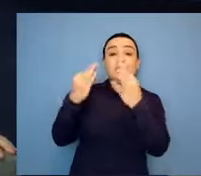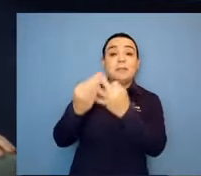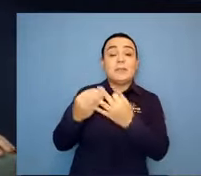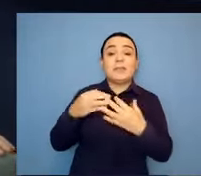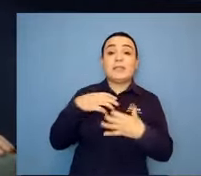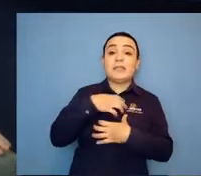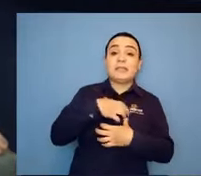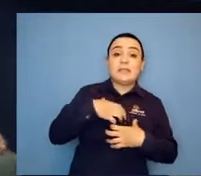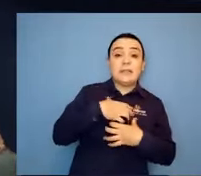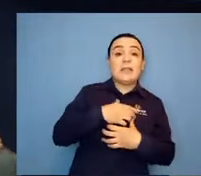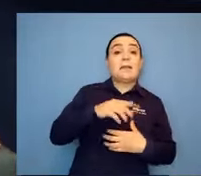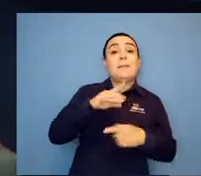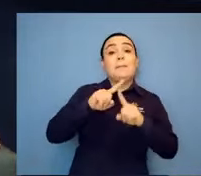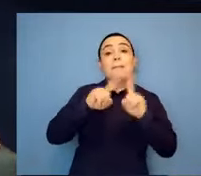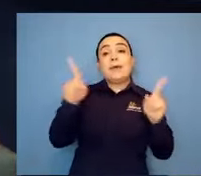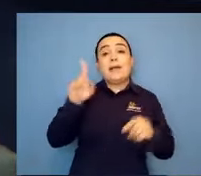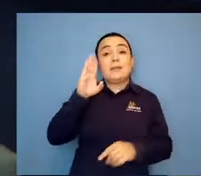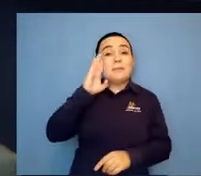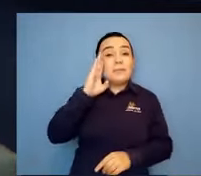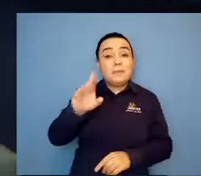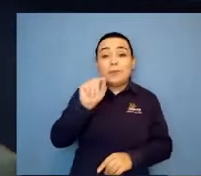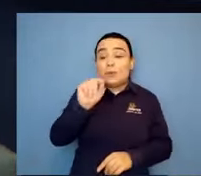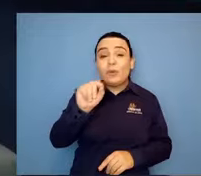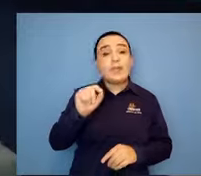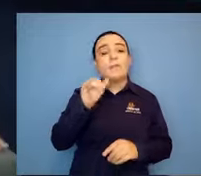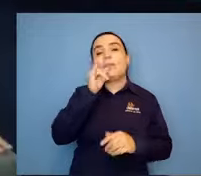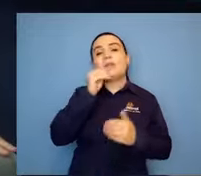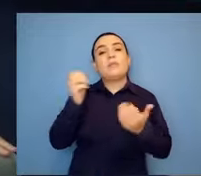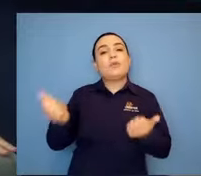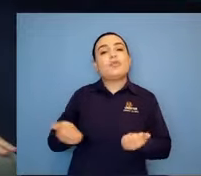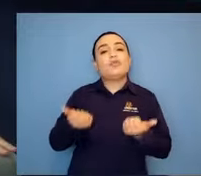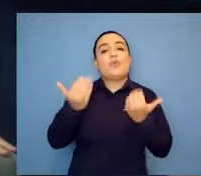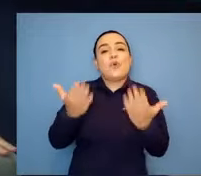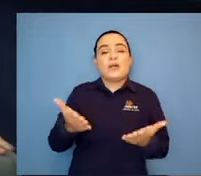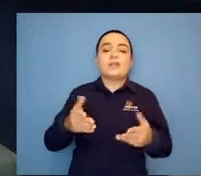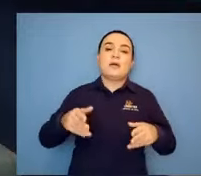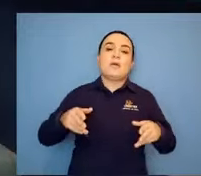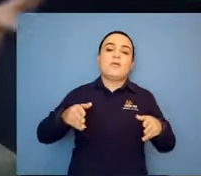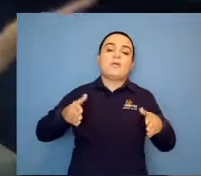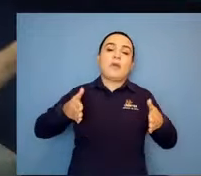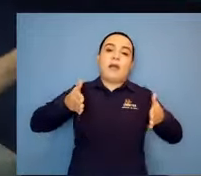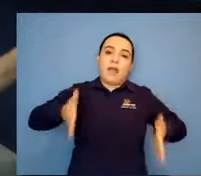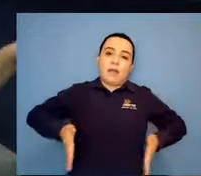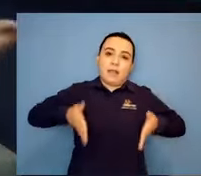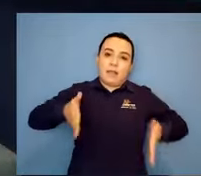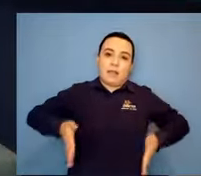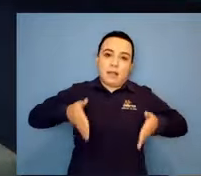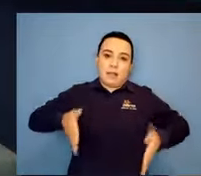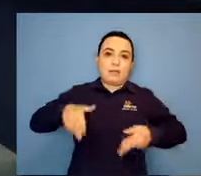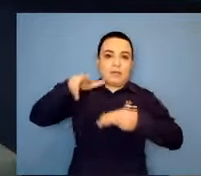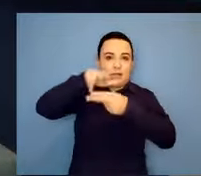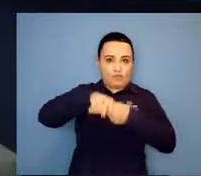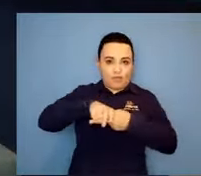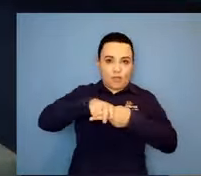Cadeira de rodas, cadeira de banho. Sim. Então, ah, meu filho quando faleceu, eu doei tudo. Sim. Então volta e meia